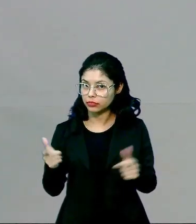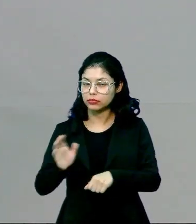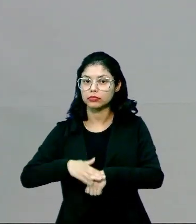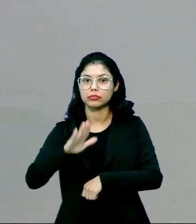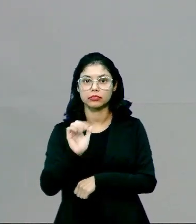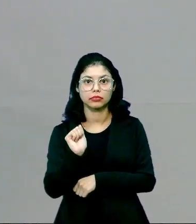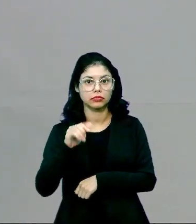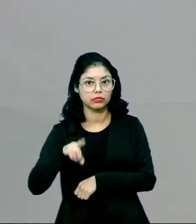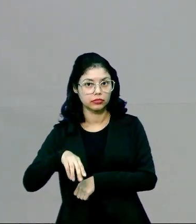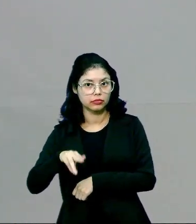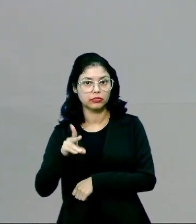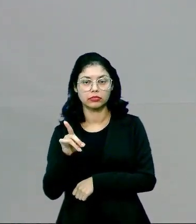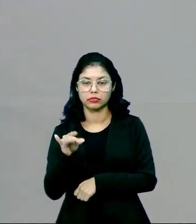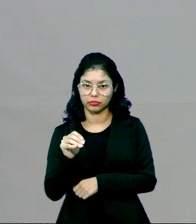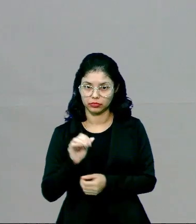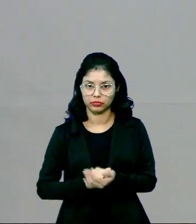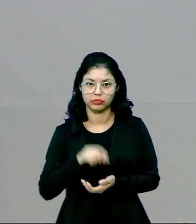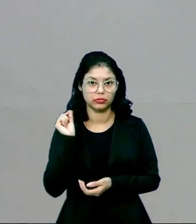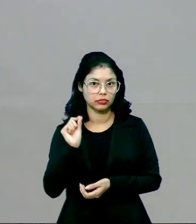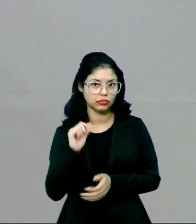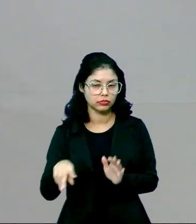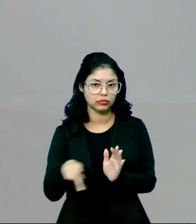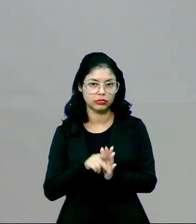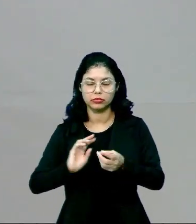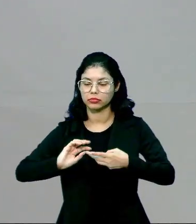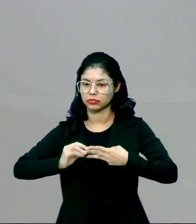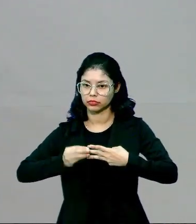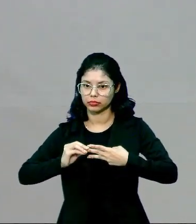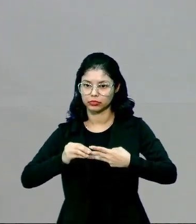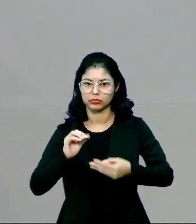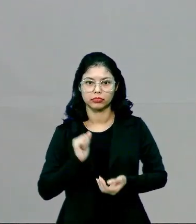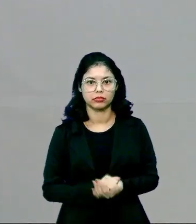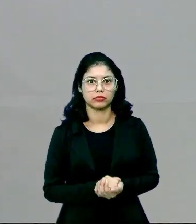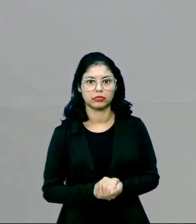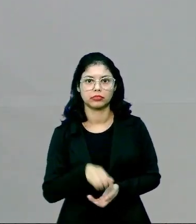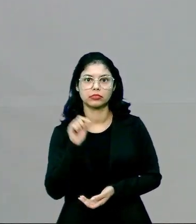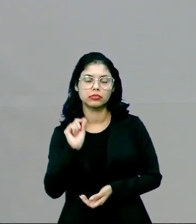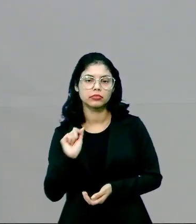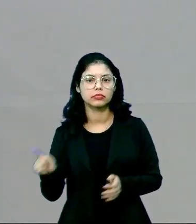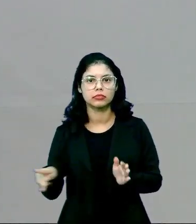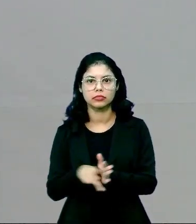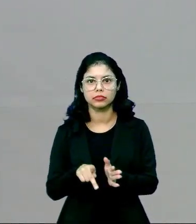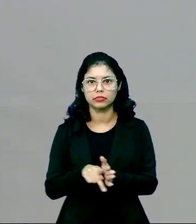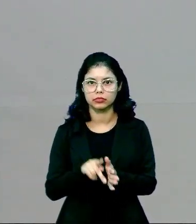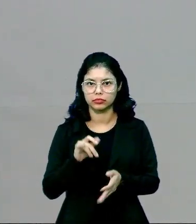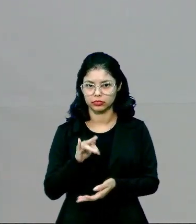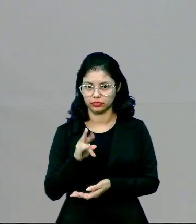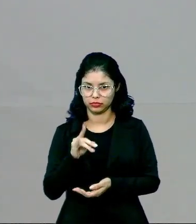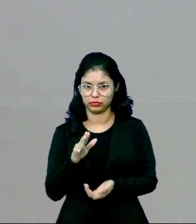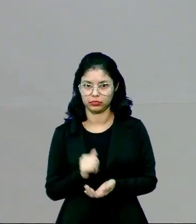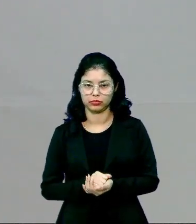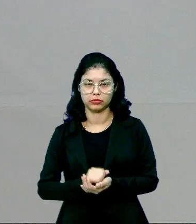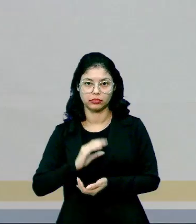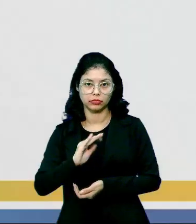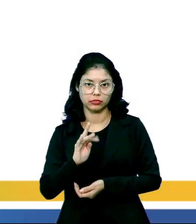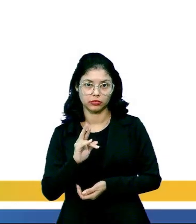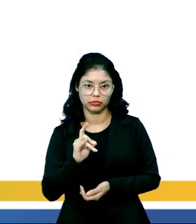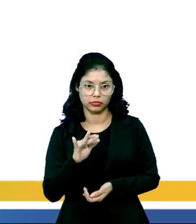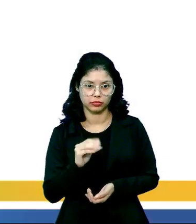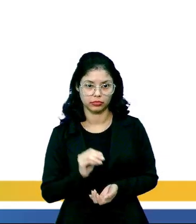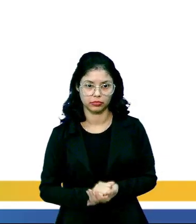amido, né, na natureza, do que celulose, tá? Inclusive, o amido, ele é um carboidrato.